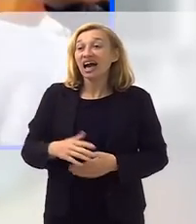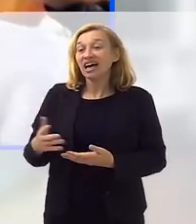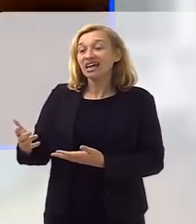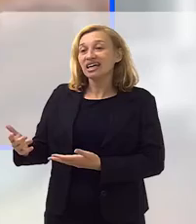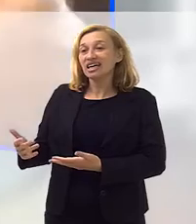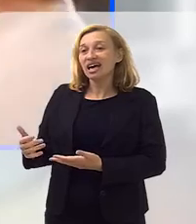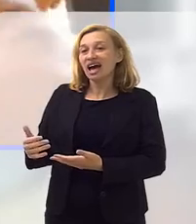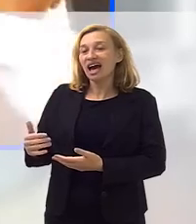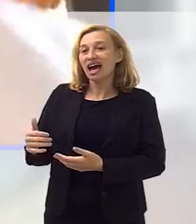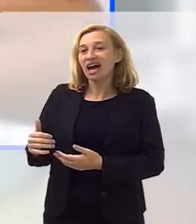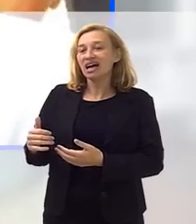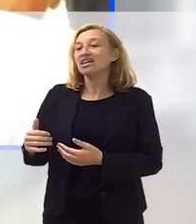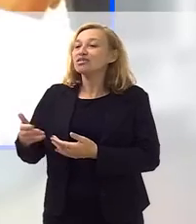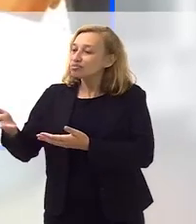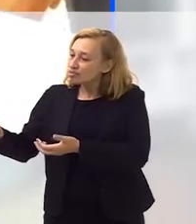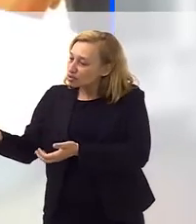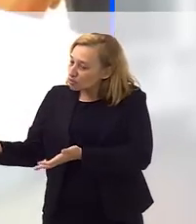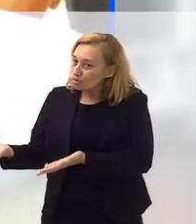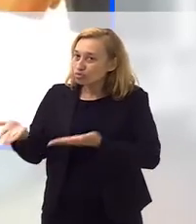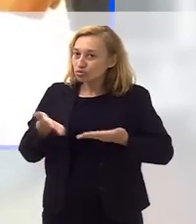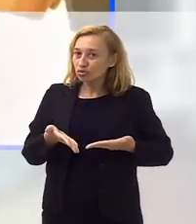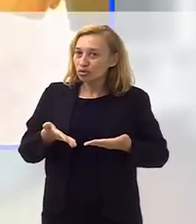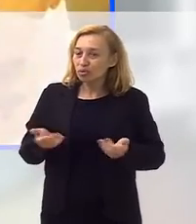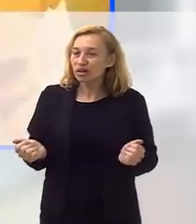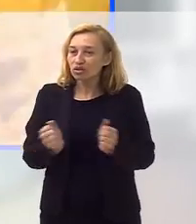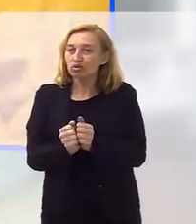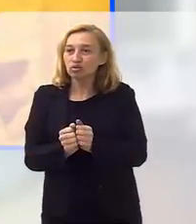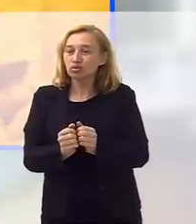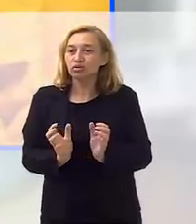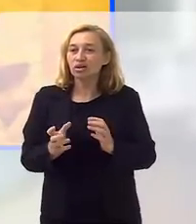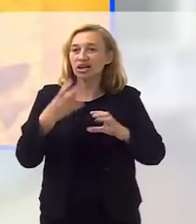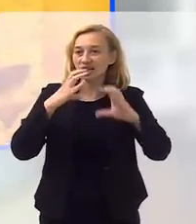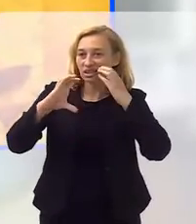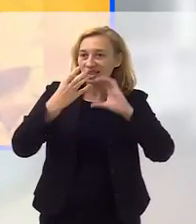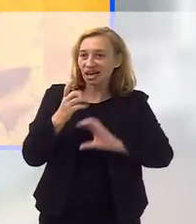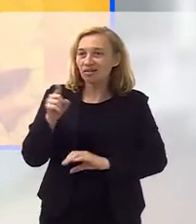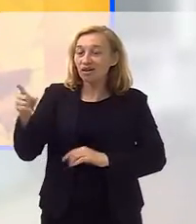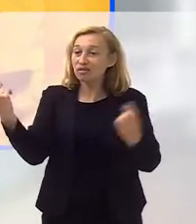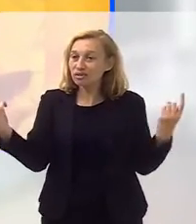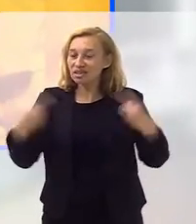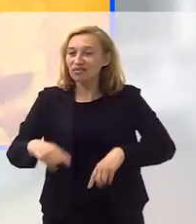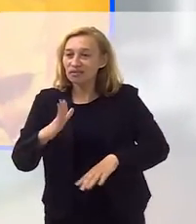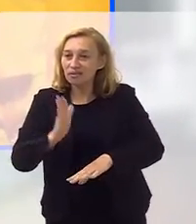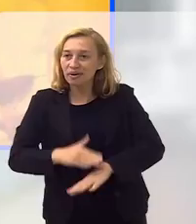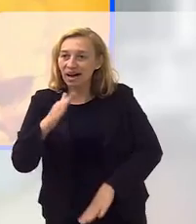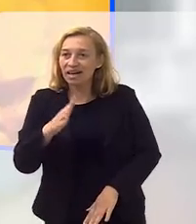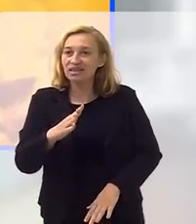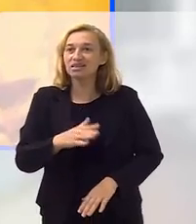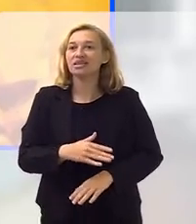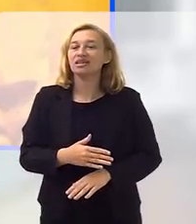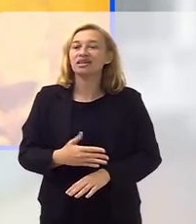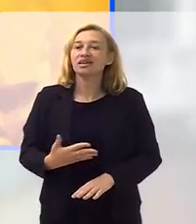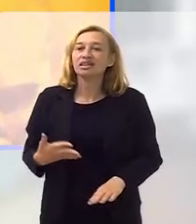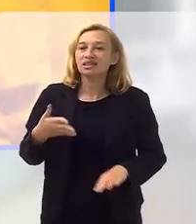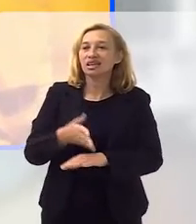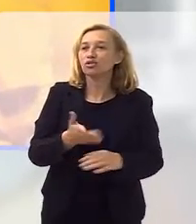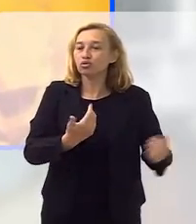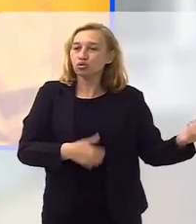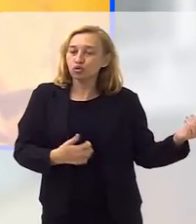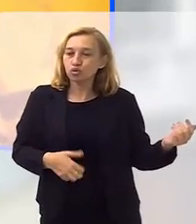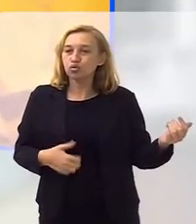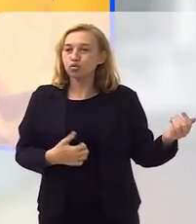dela me convidou a ingressar na banda dela, aí foi mais um desafio que eu caí pra dentro, né,